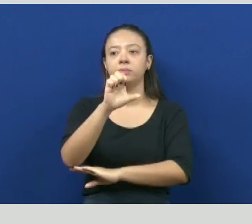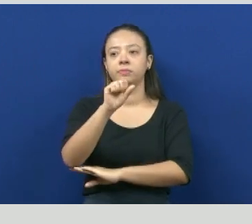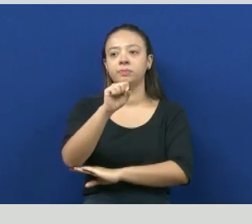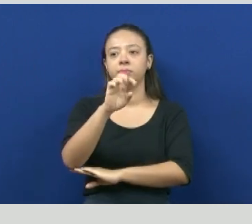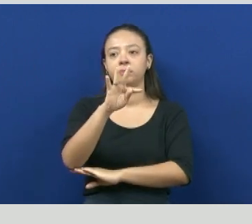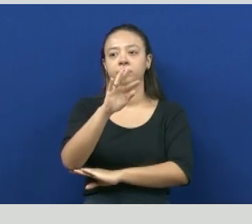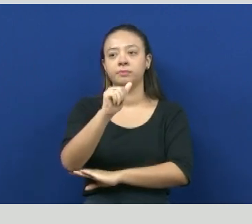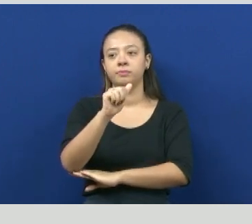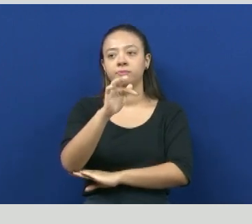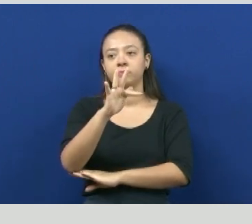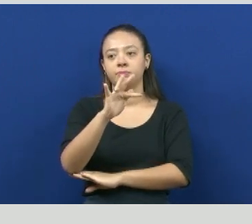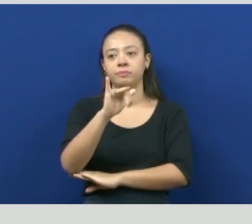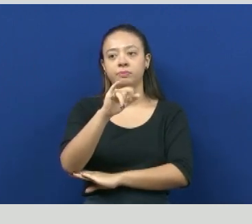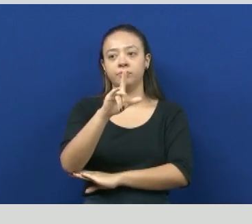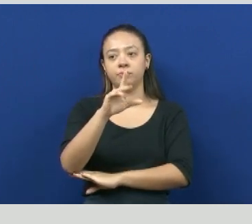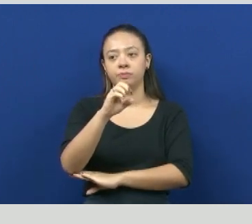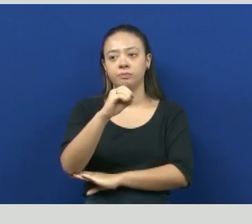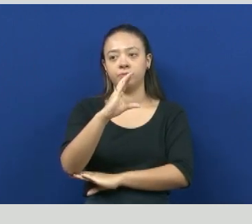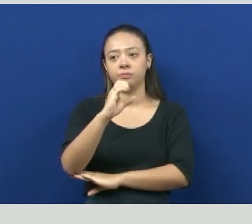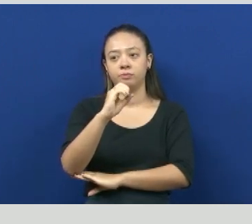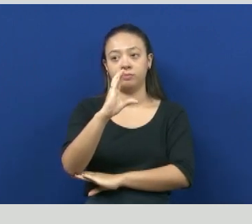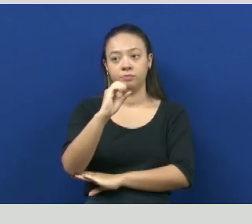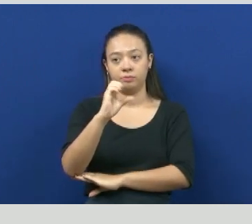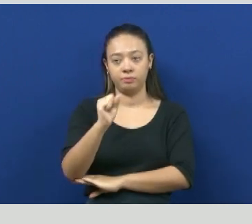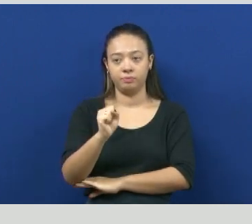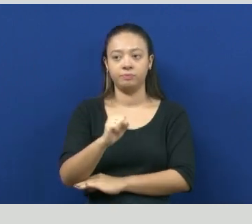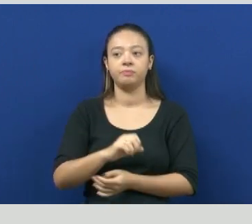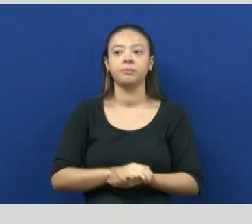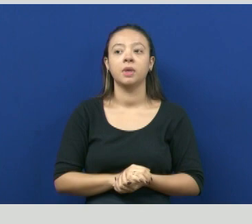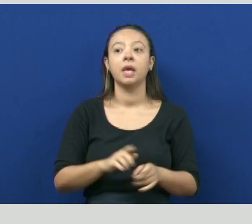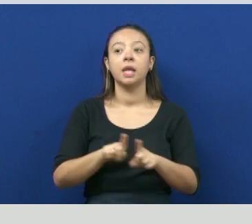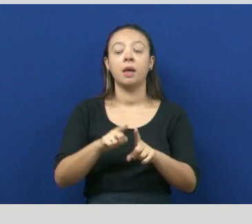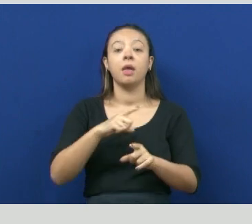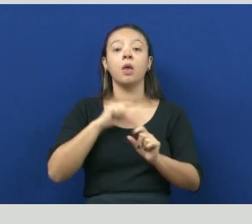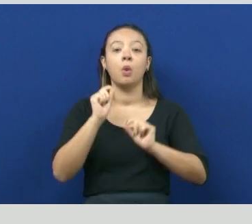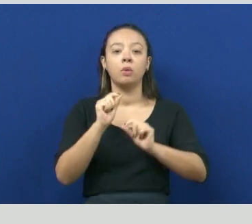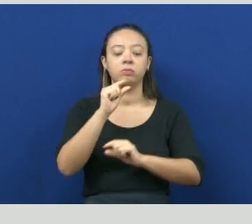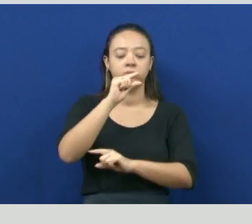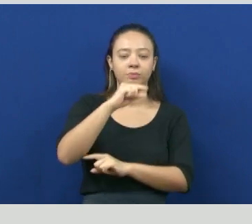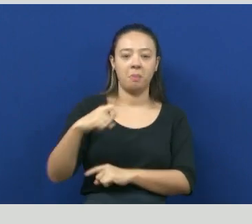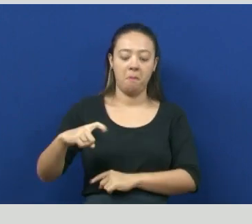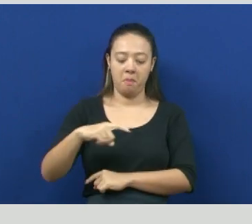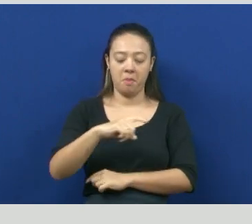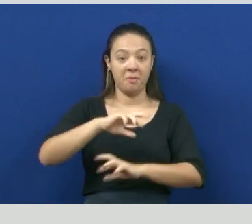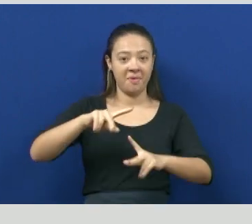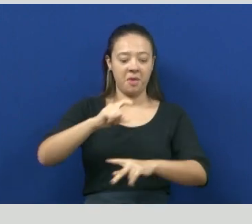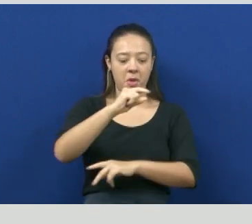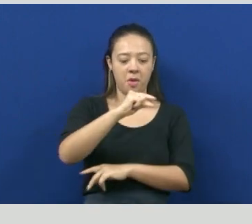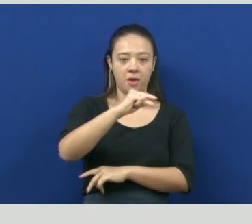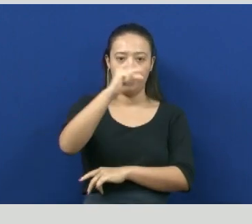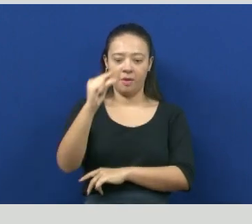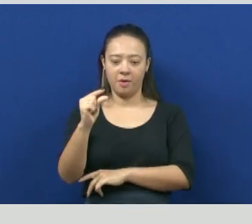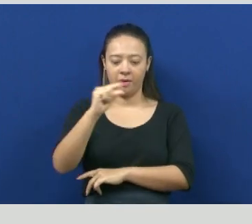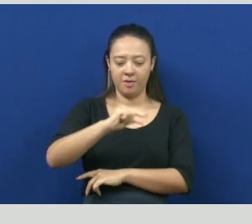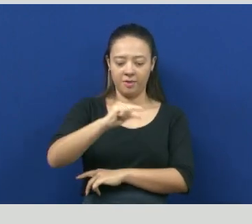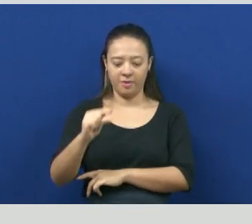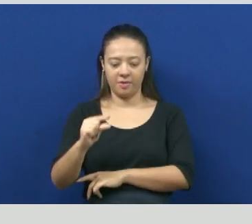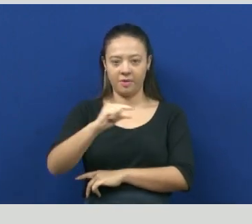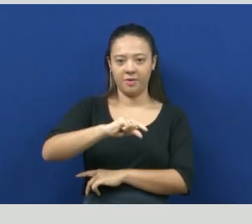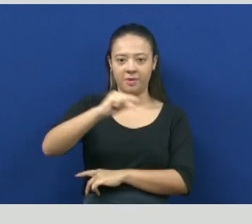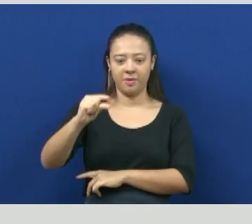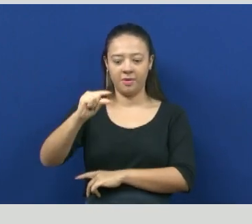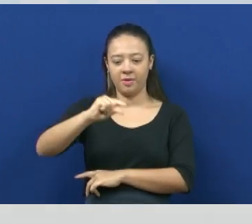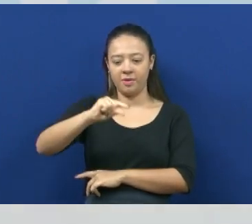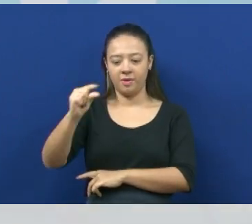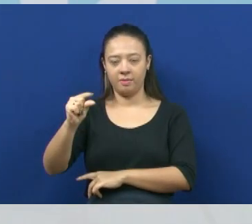E temos também bactérias em forma de vírgulas, que são os vibriões. E a gente conhece uma doença que